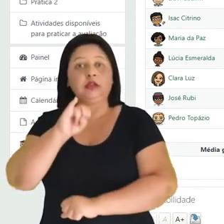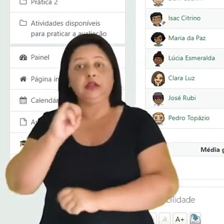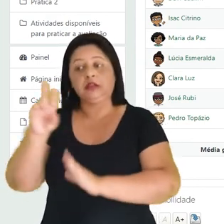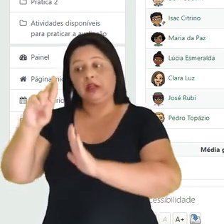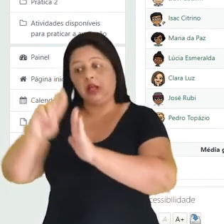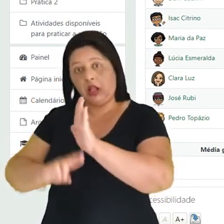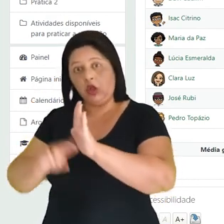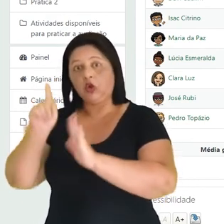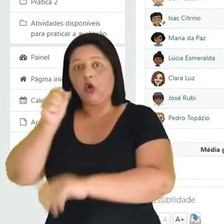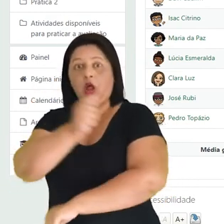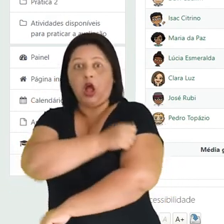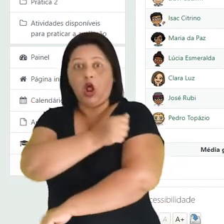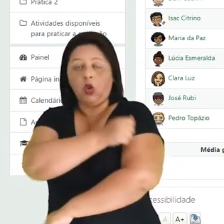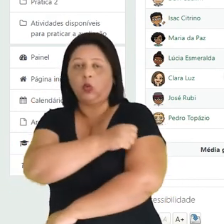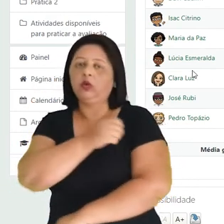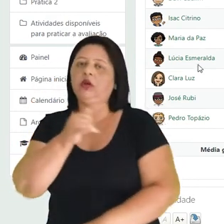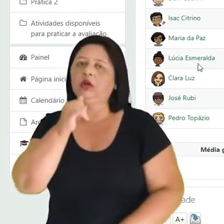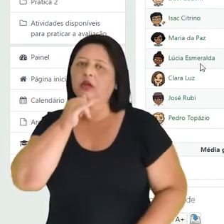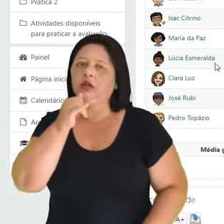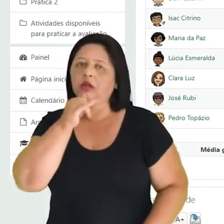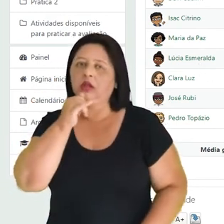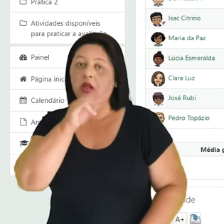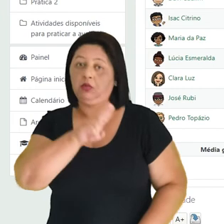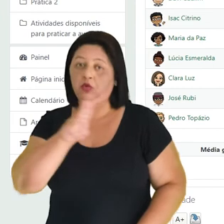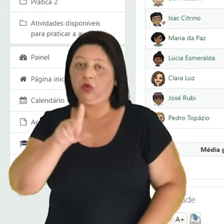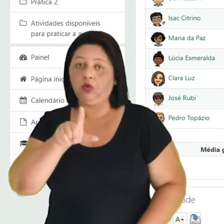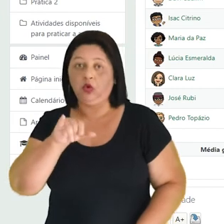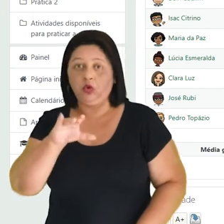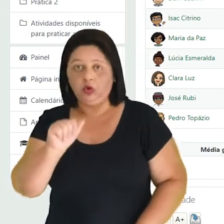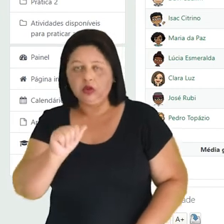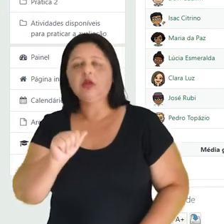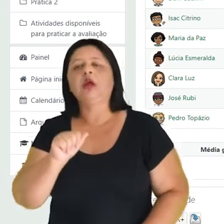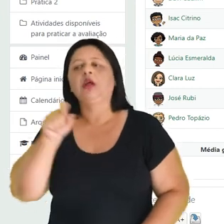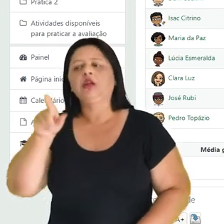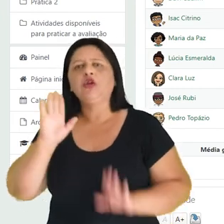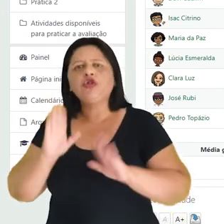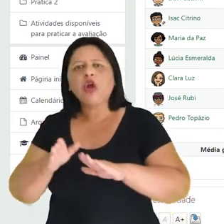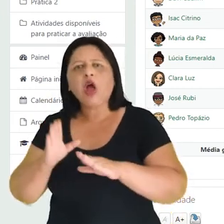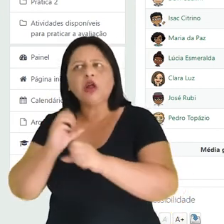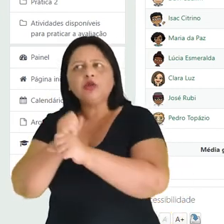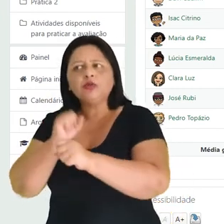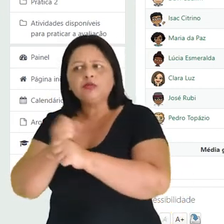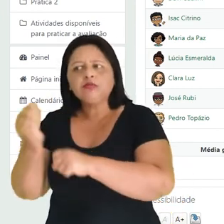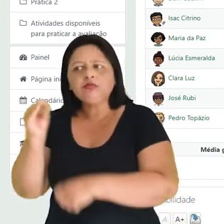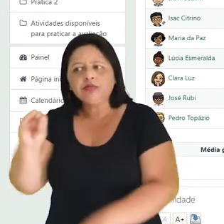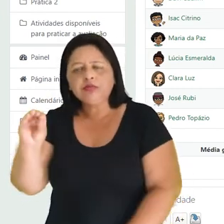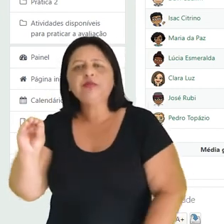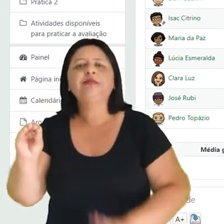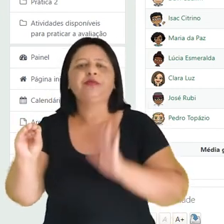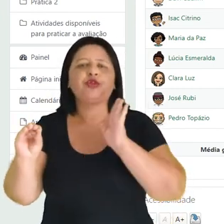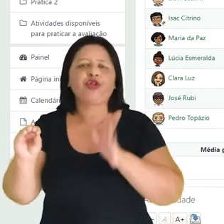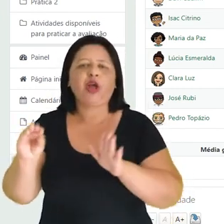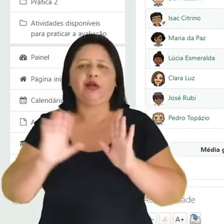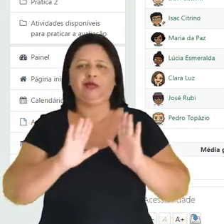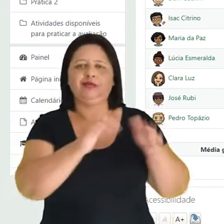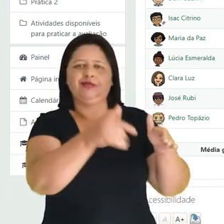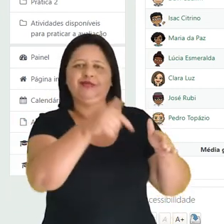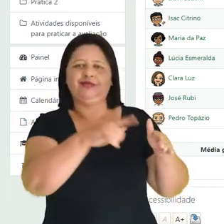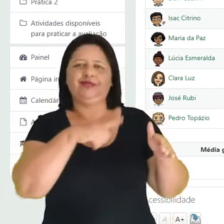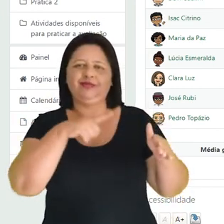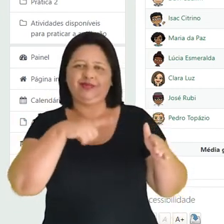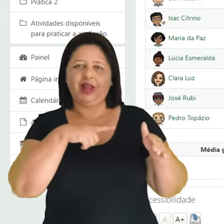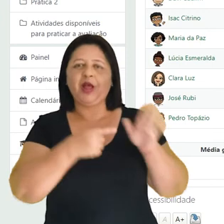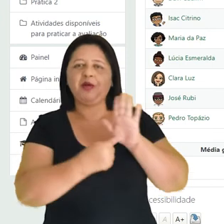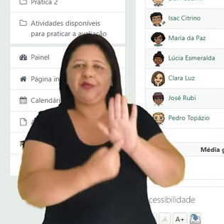da aluna, aqui no caso que estamos usando de exemplo, Lúcia Esmeralda, já foi registrada no fórum. Então aqui